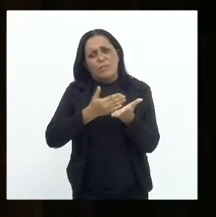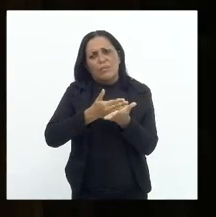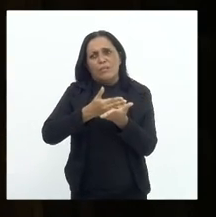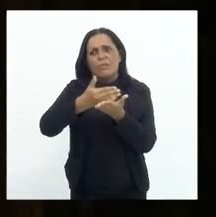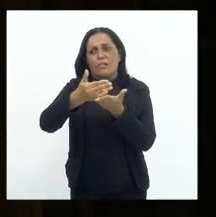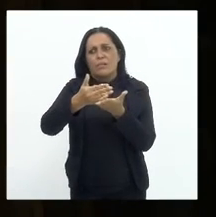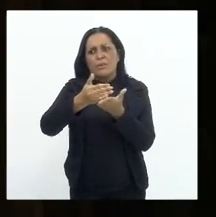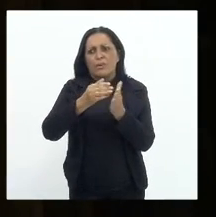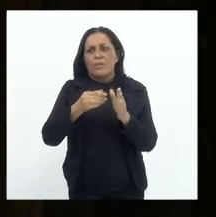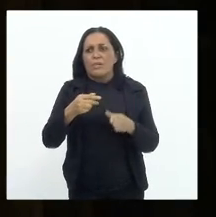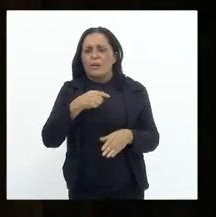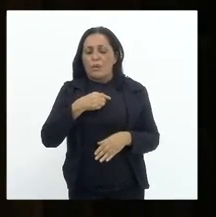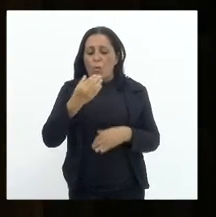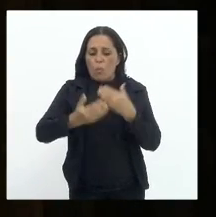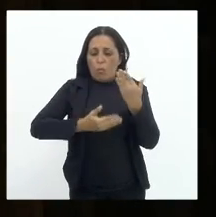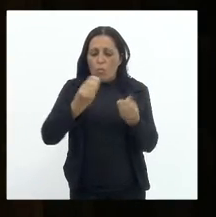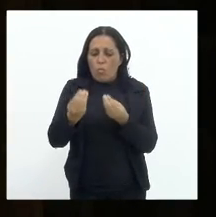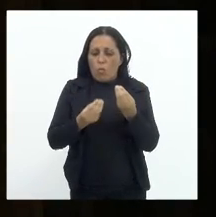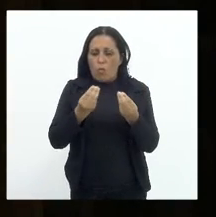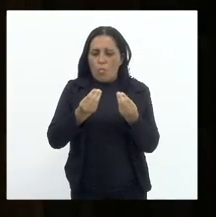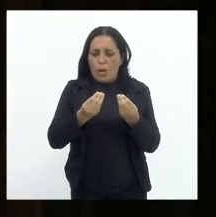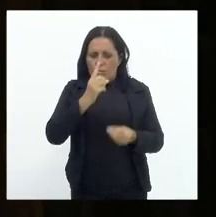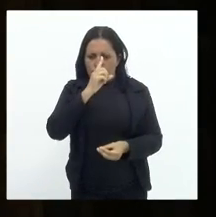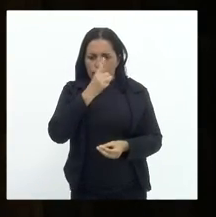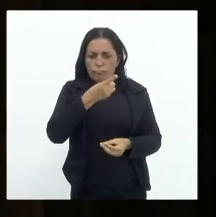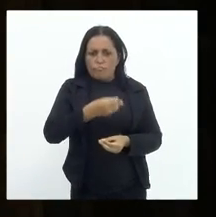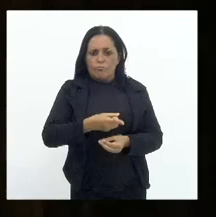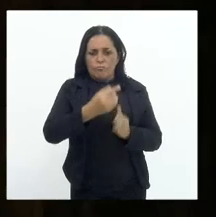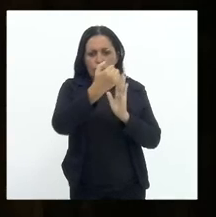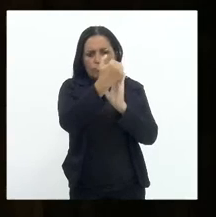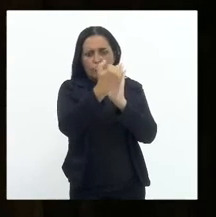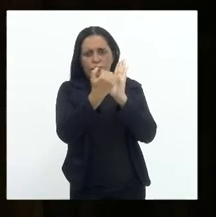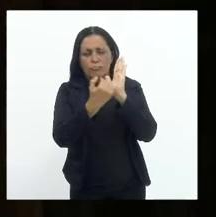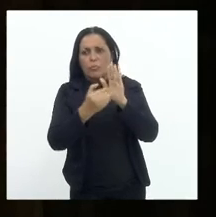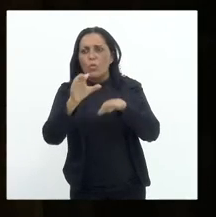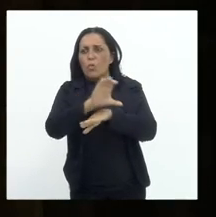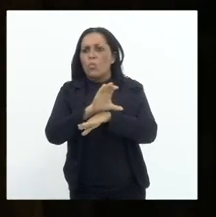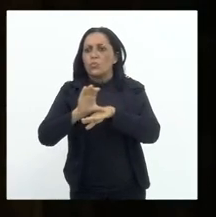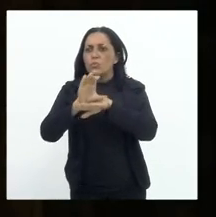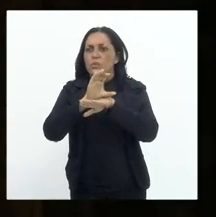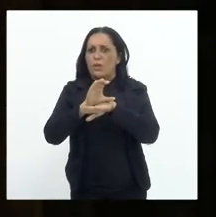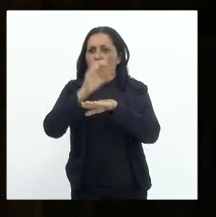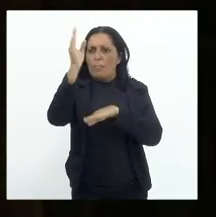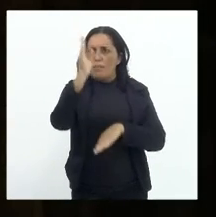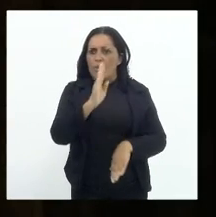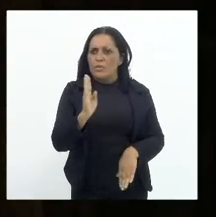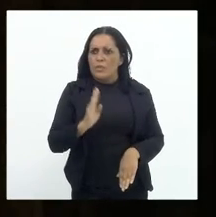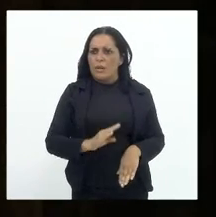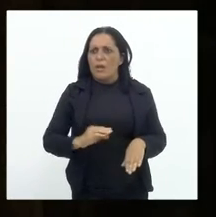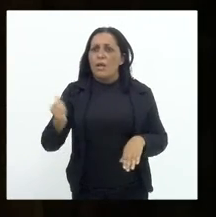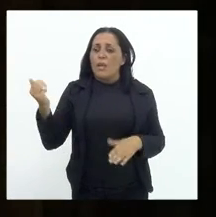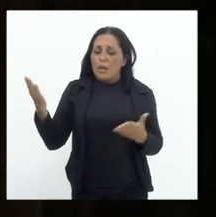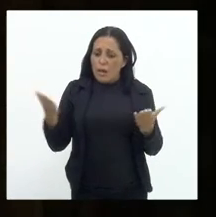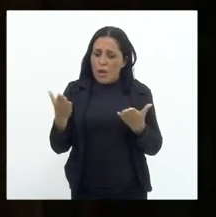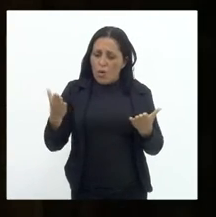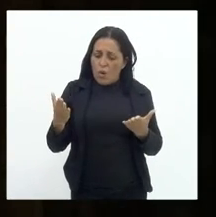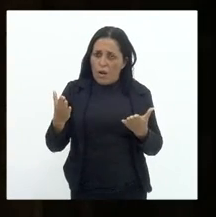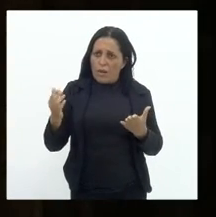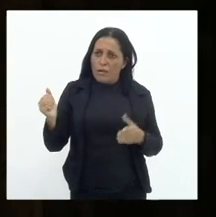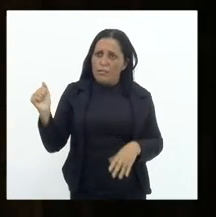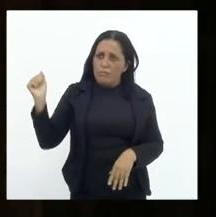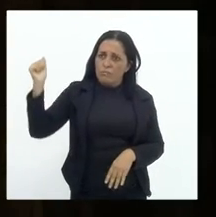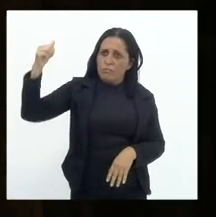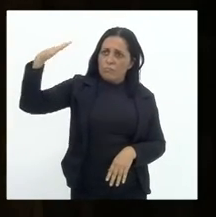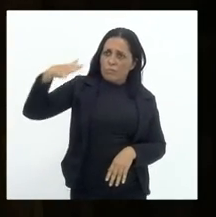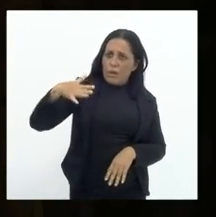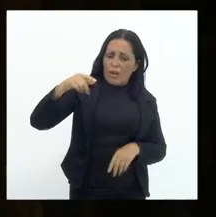regem a Constituição Brasileira, que se reflete aqui na Constituição